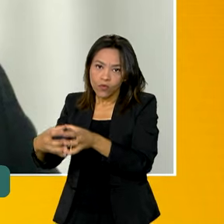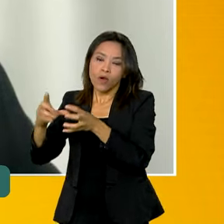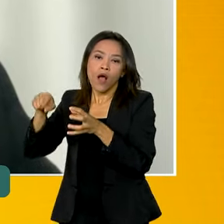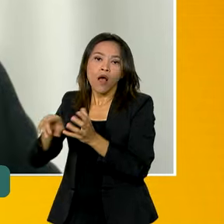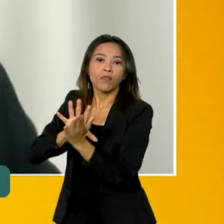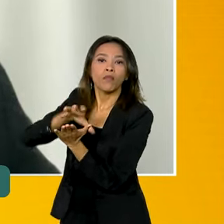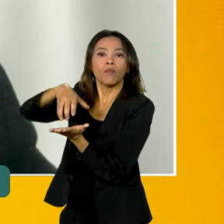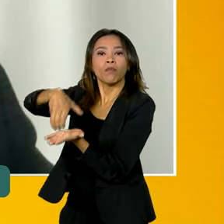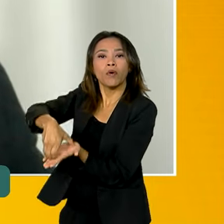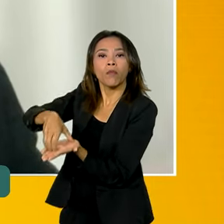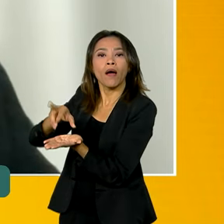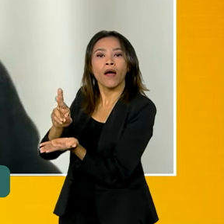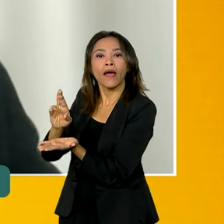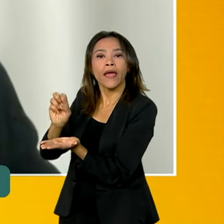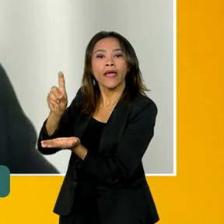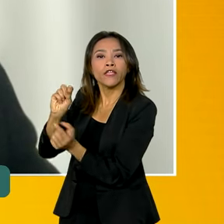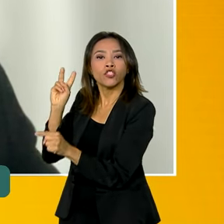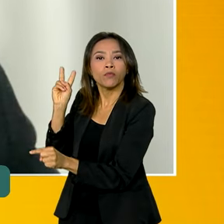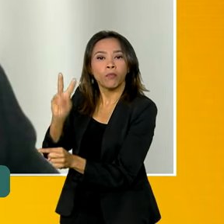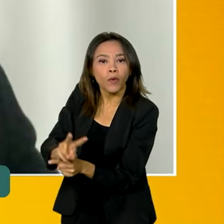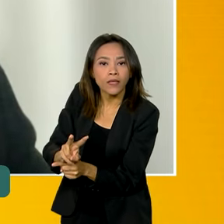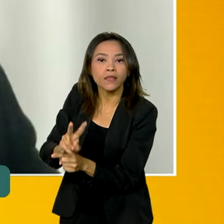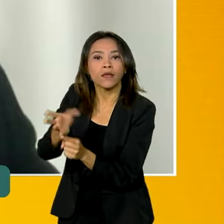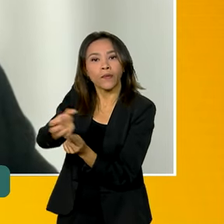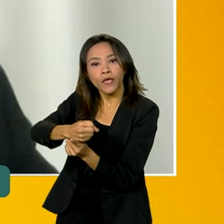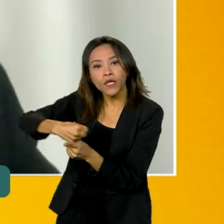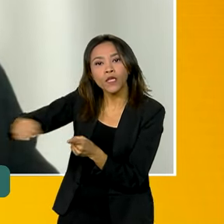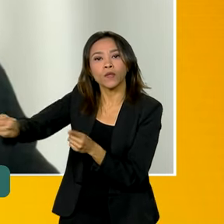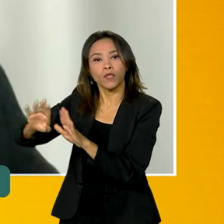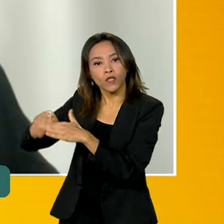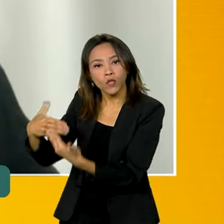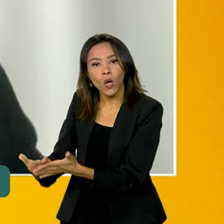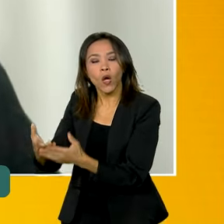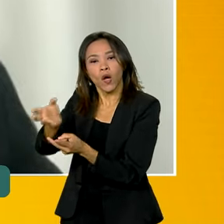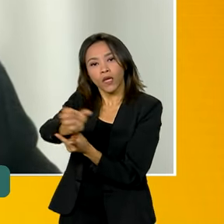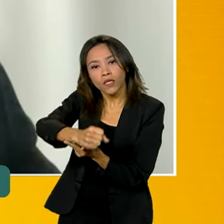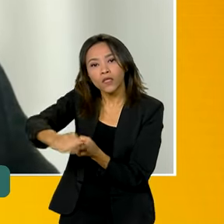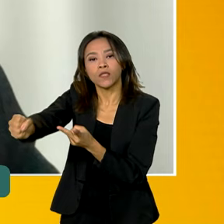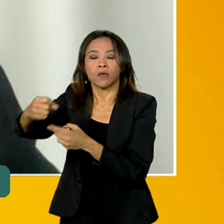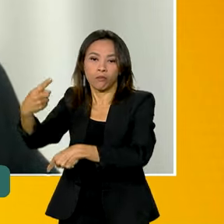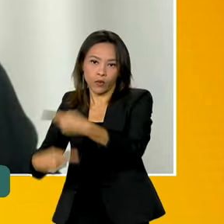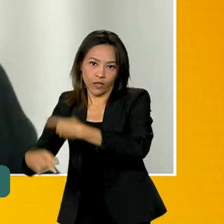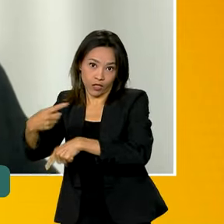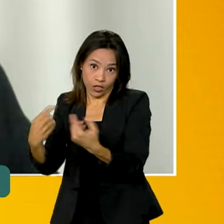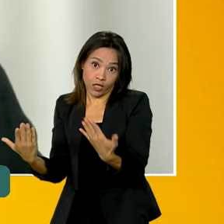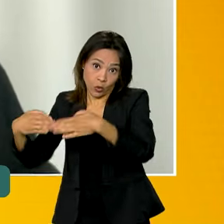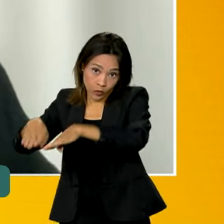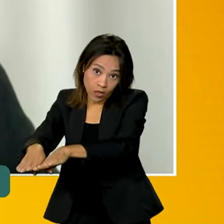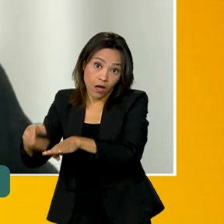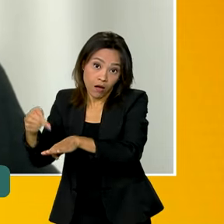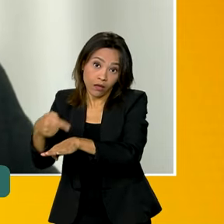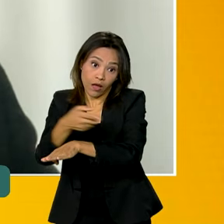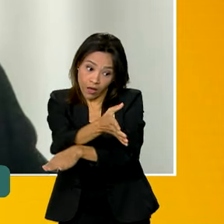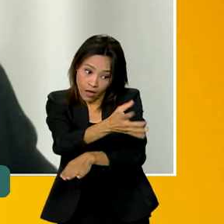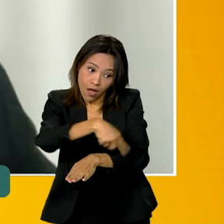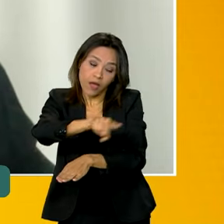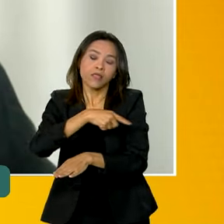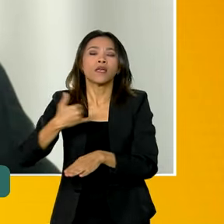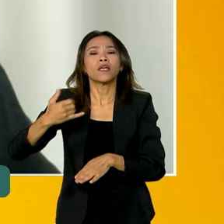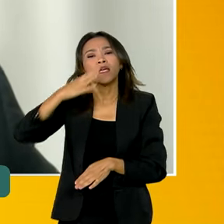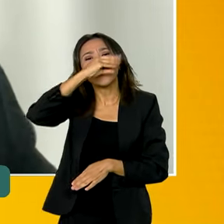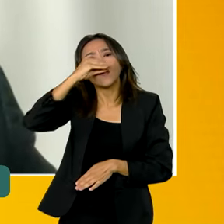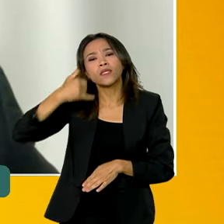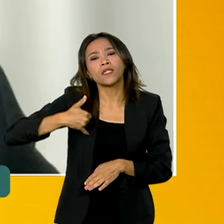criança e adolescente, objetivo de inclusão na escola, inclusão em políticas de proteção social e, no caso de adolescentes a partir de 14